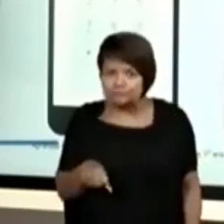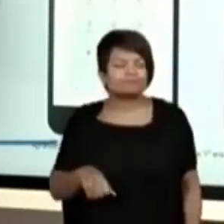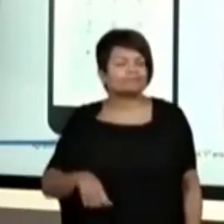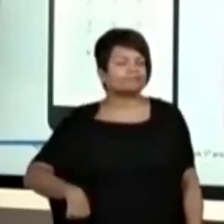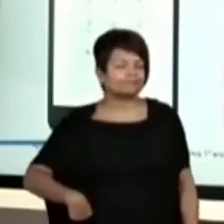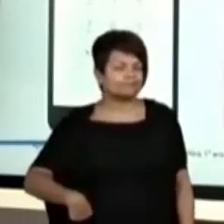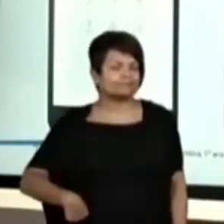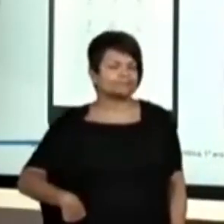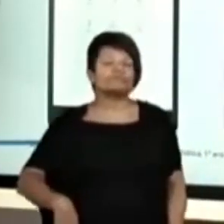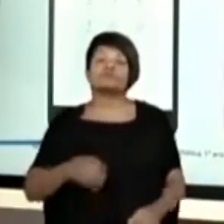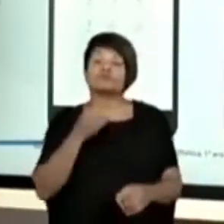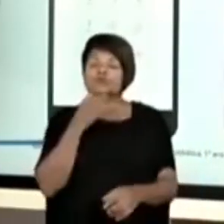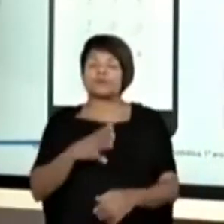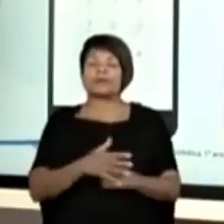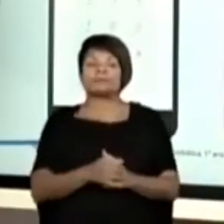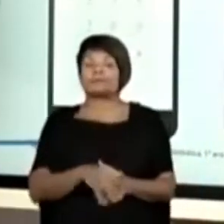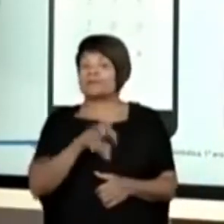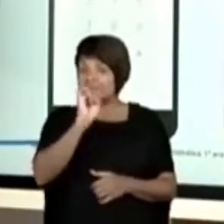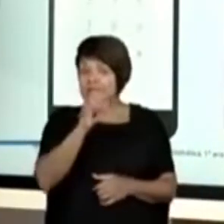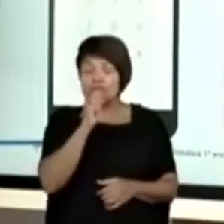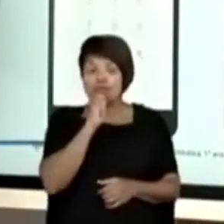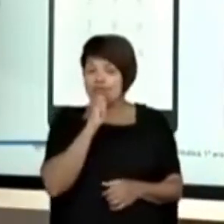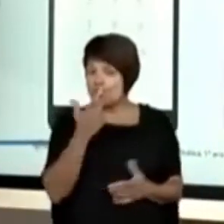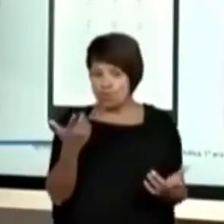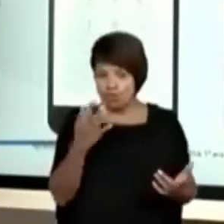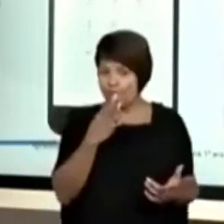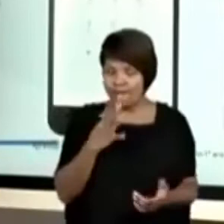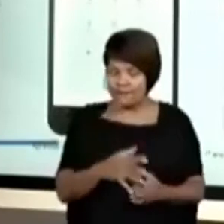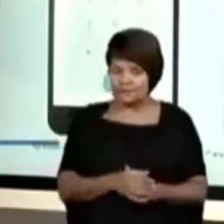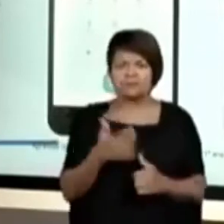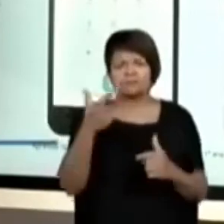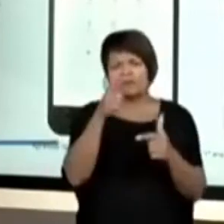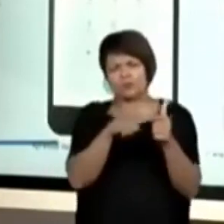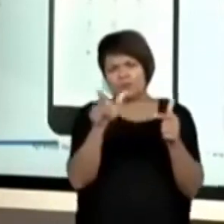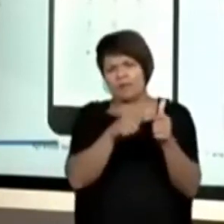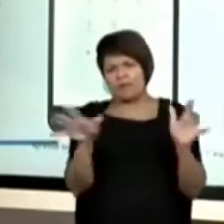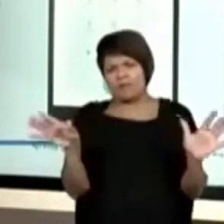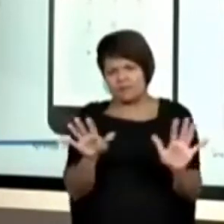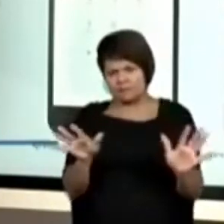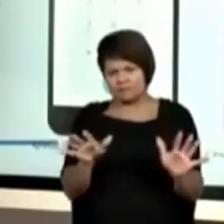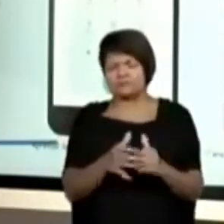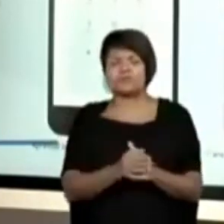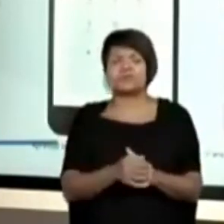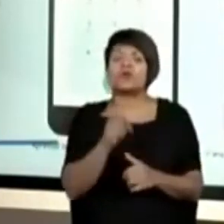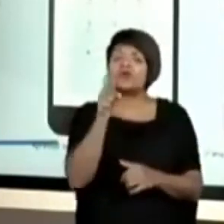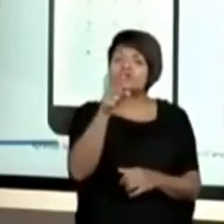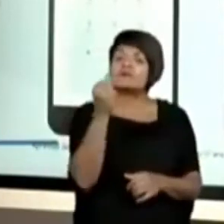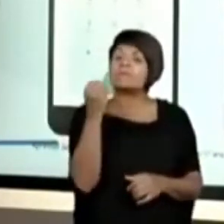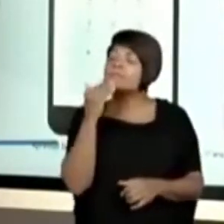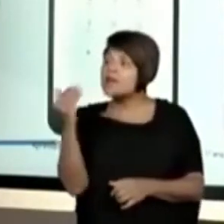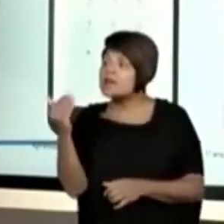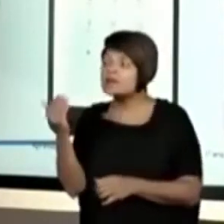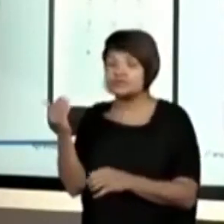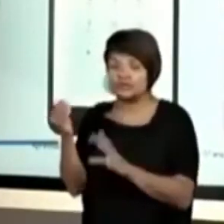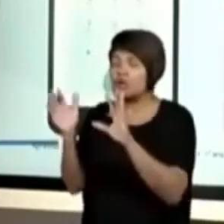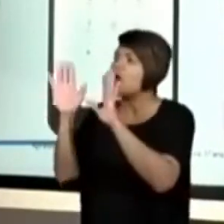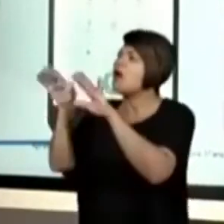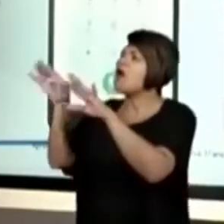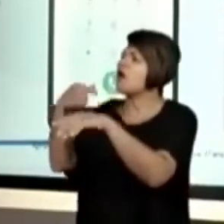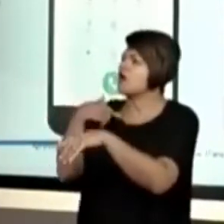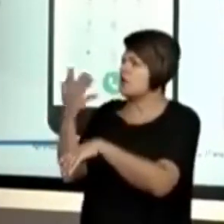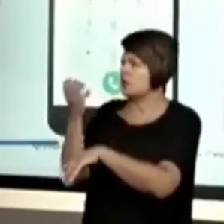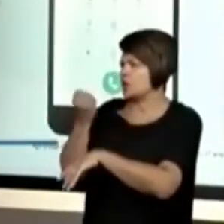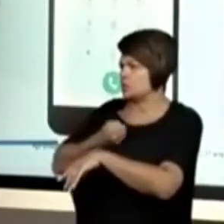Hum, muito bem. Se você ainda não conhece, não tem problema. Pede ajuda para ele, anota o número